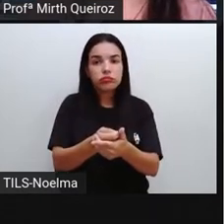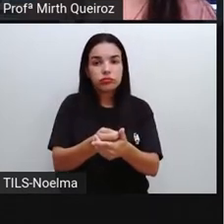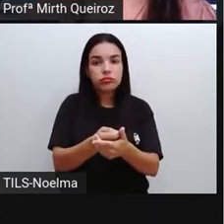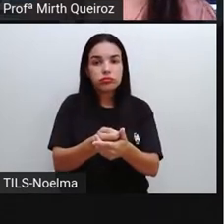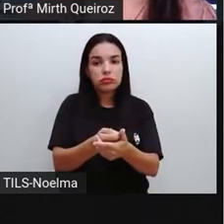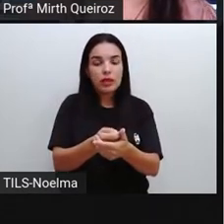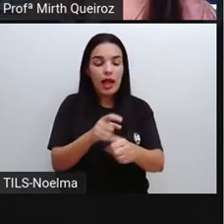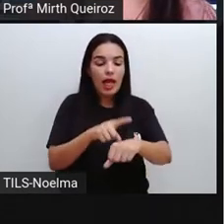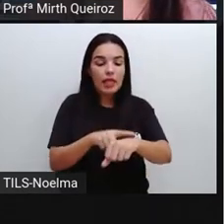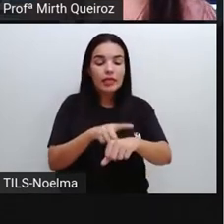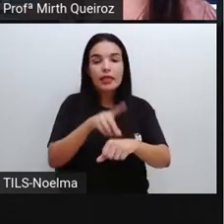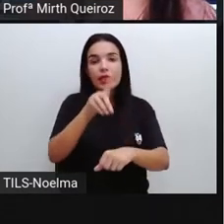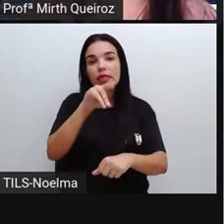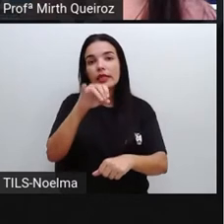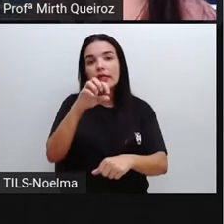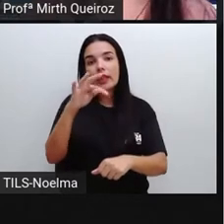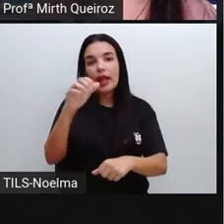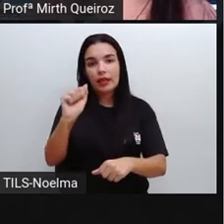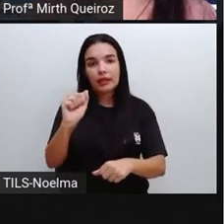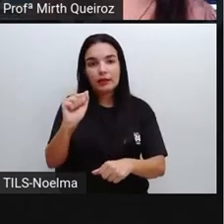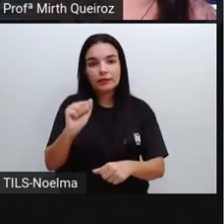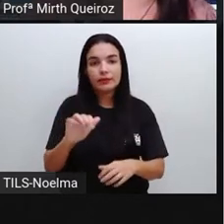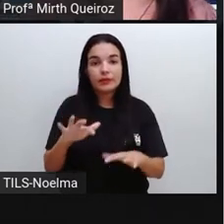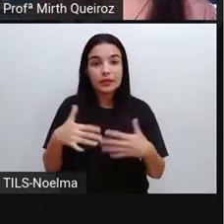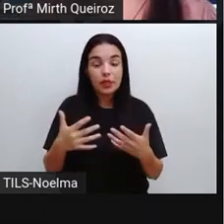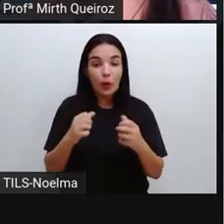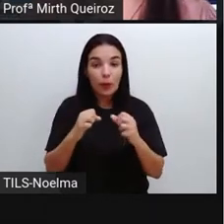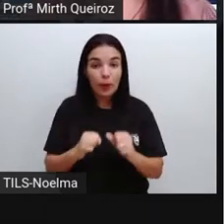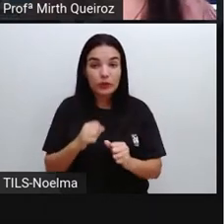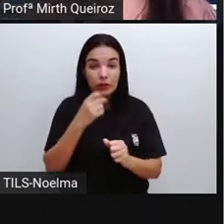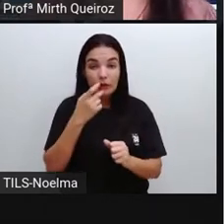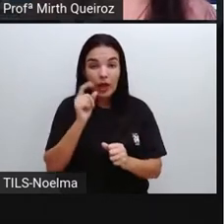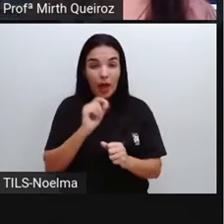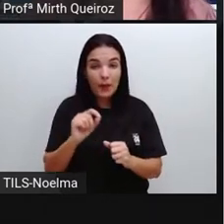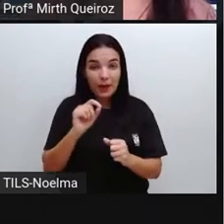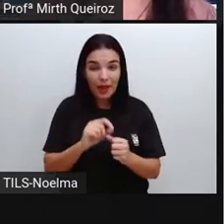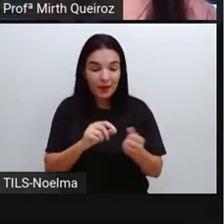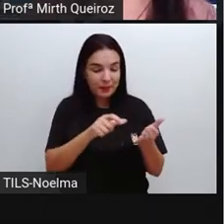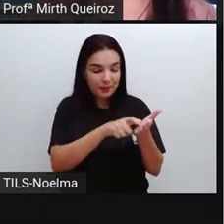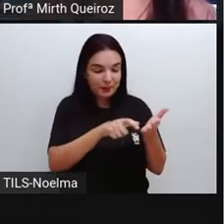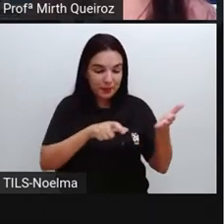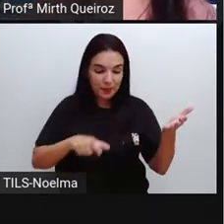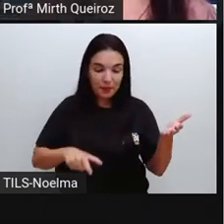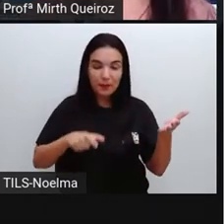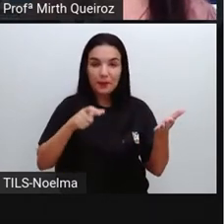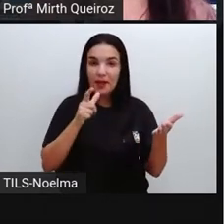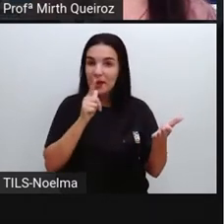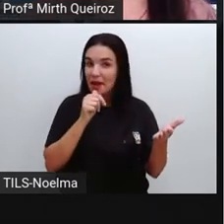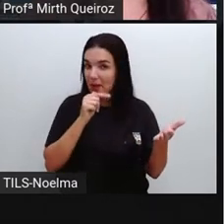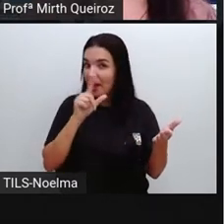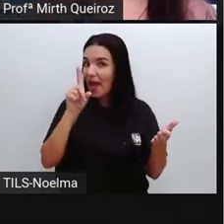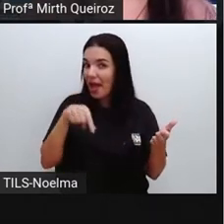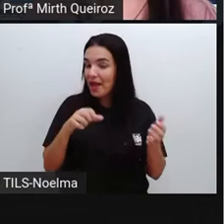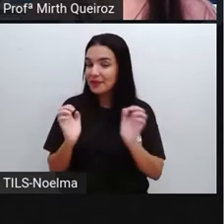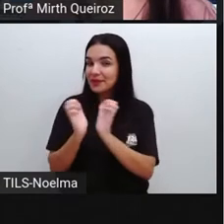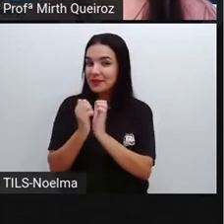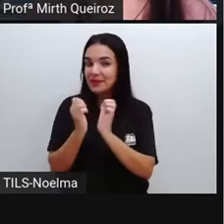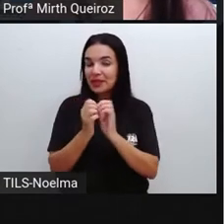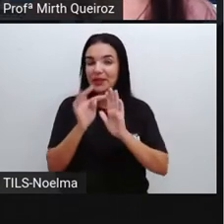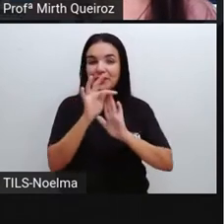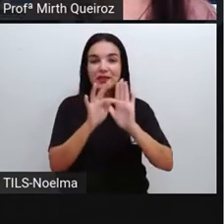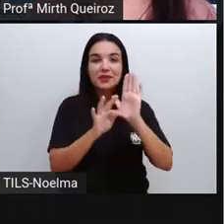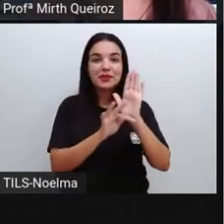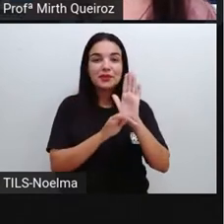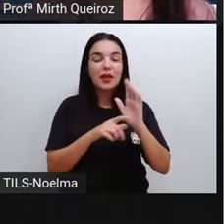até a data. Então, a gente poderia dizer que a conta de água é um gênero textual que